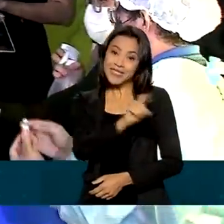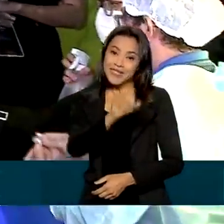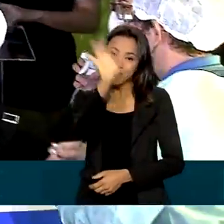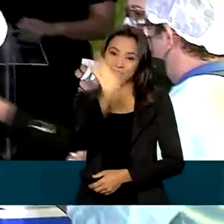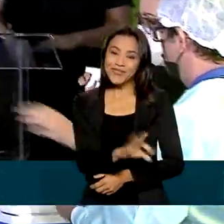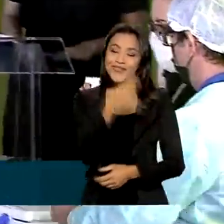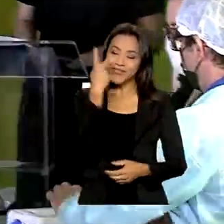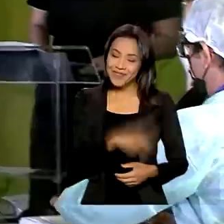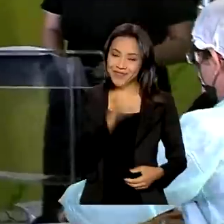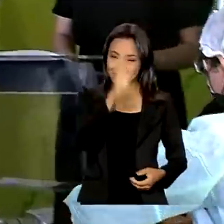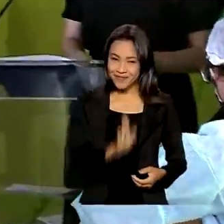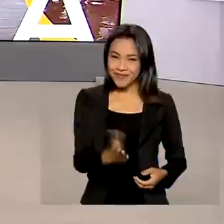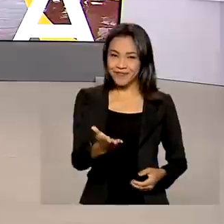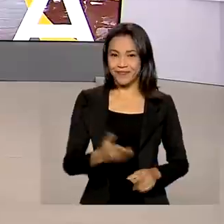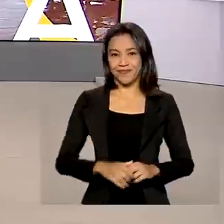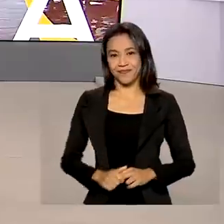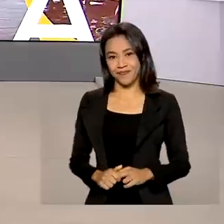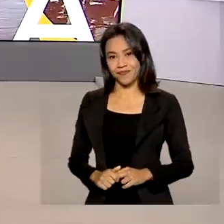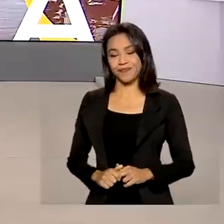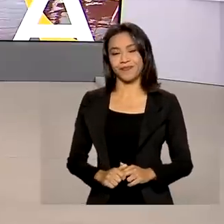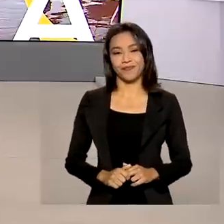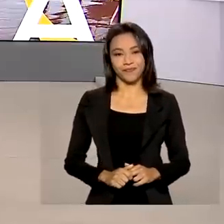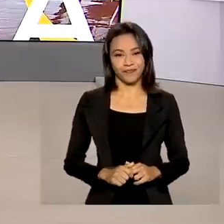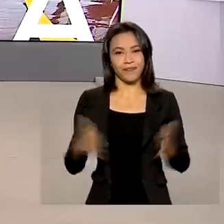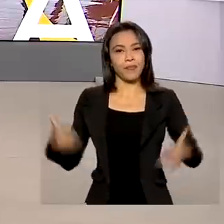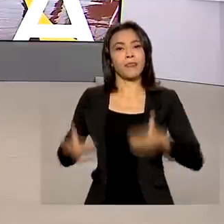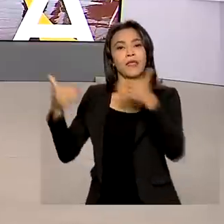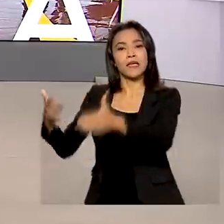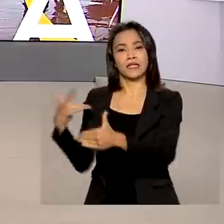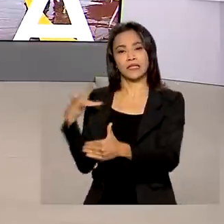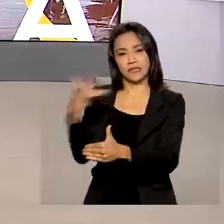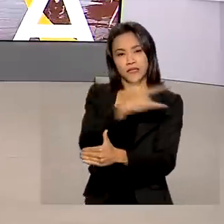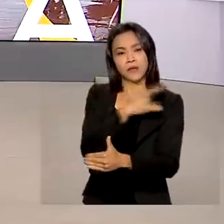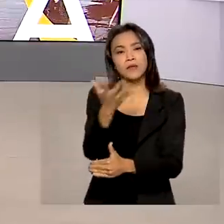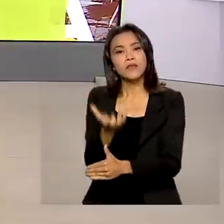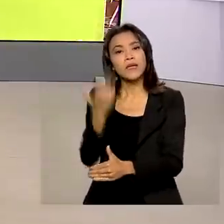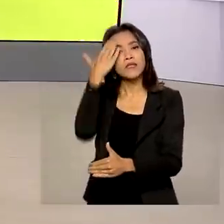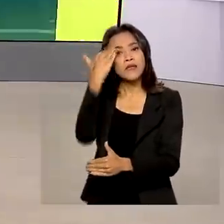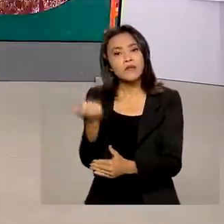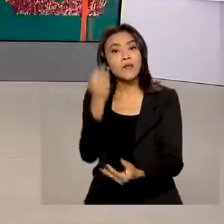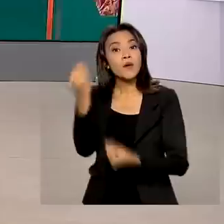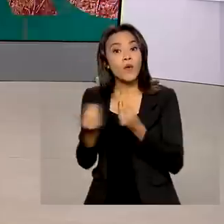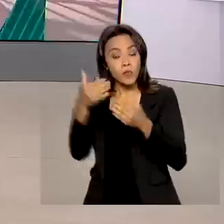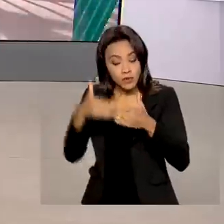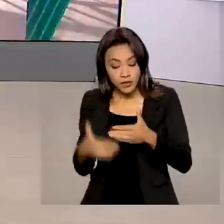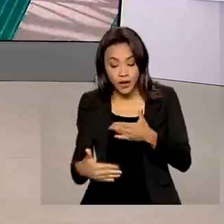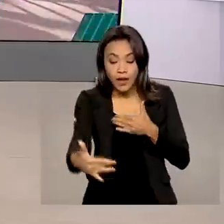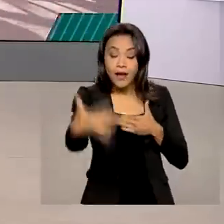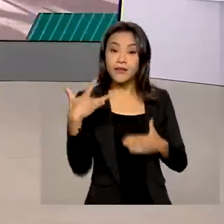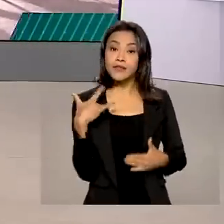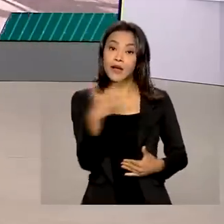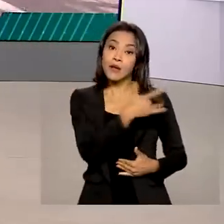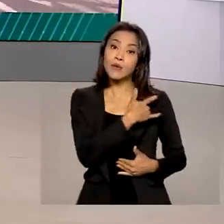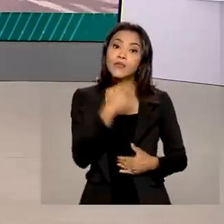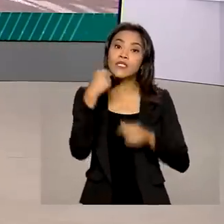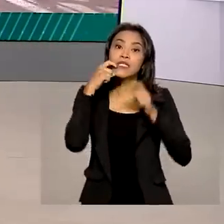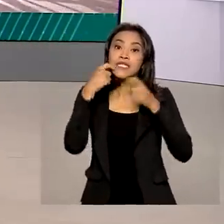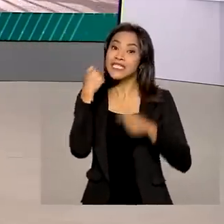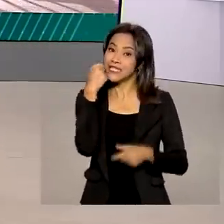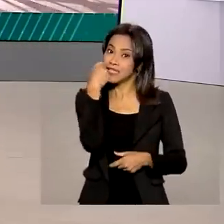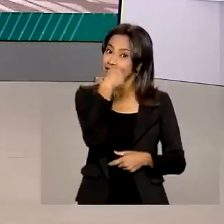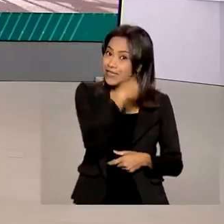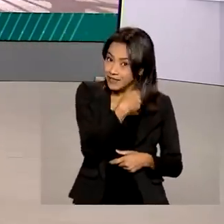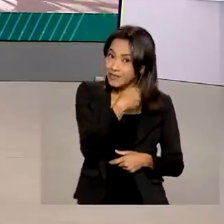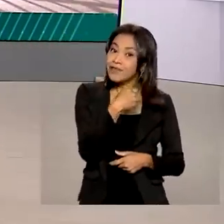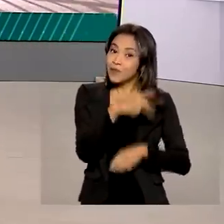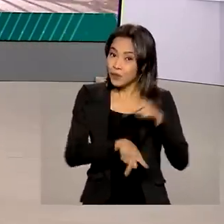produzida no Brasil. E o Ministério da Saúde quer saber como anda a saúde dentária dos brasileiros. Com esta